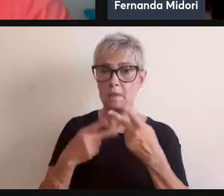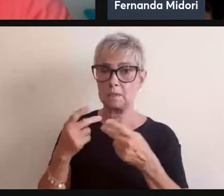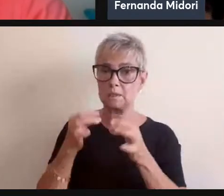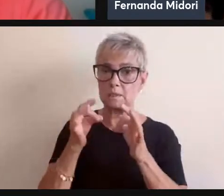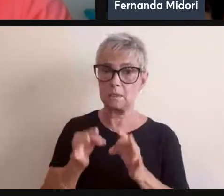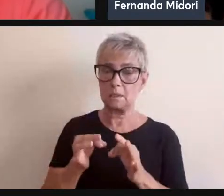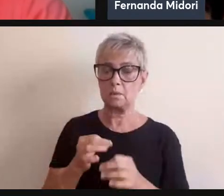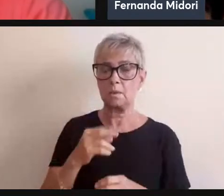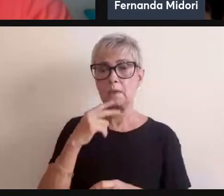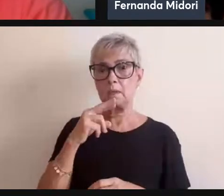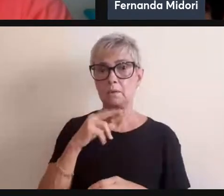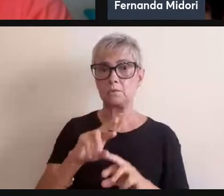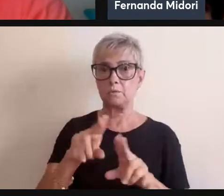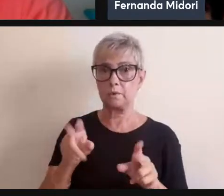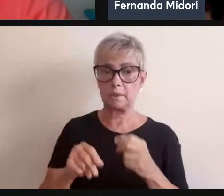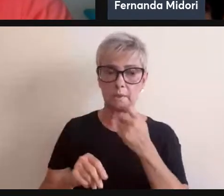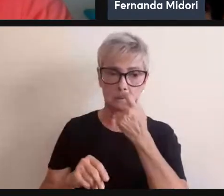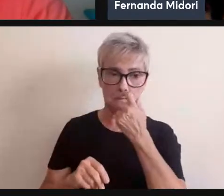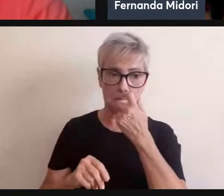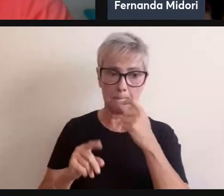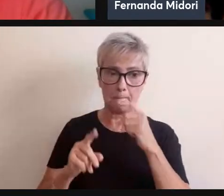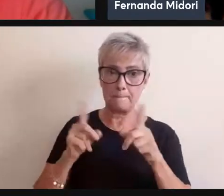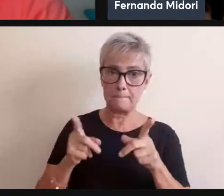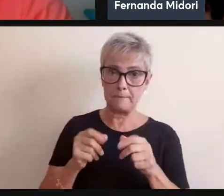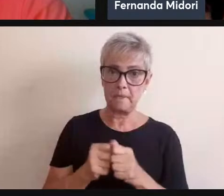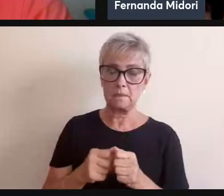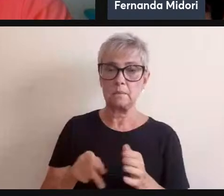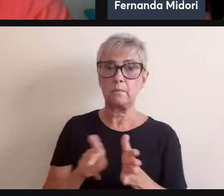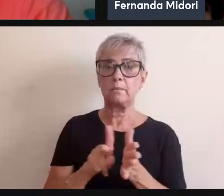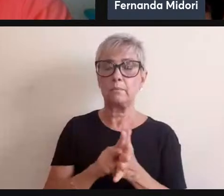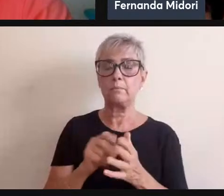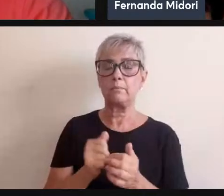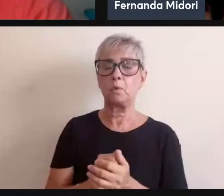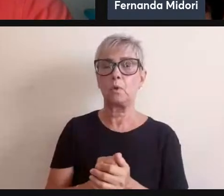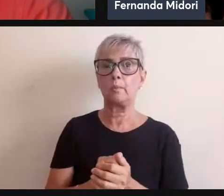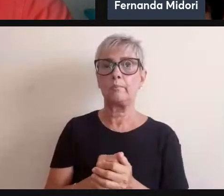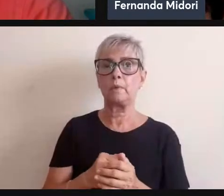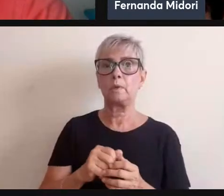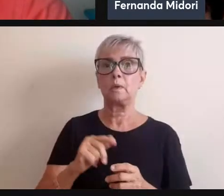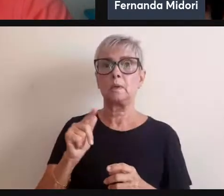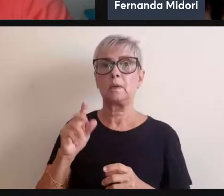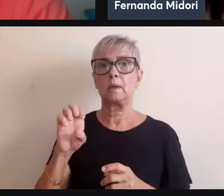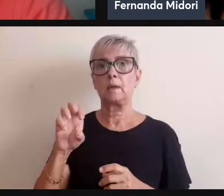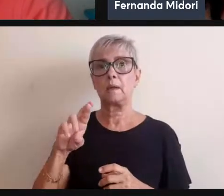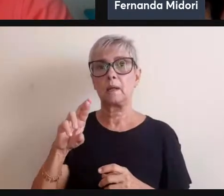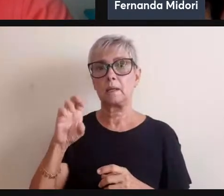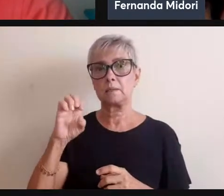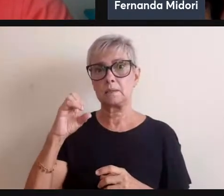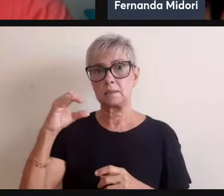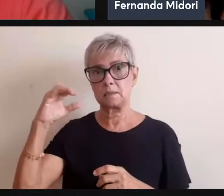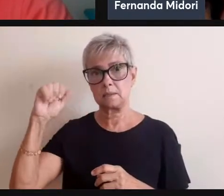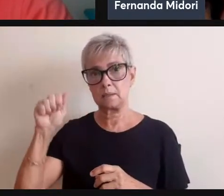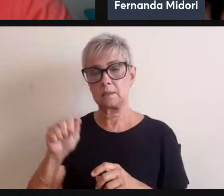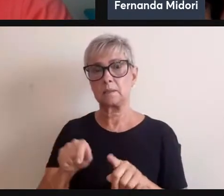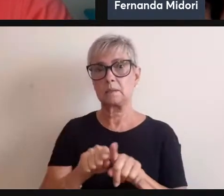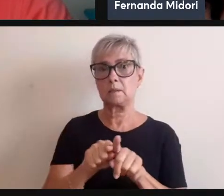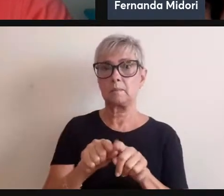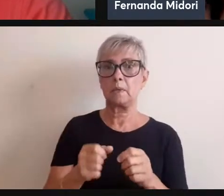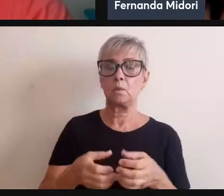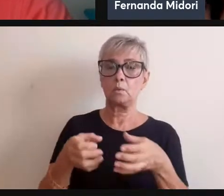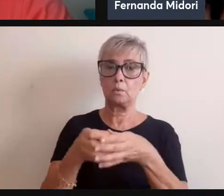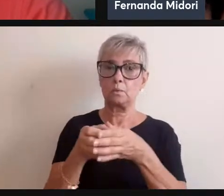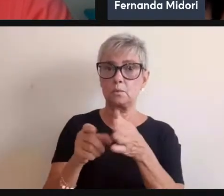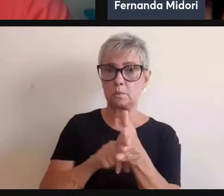aí. Uma exposição entre Grécia e Belo Horizonte, em 2018. Integrante do Grupo de Pesquisa e